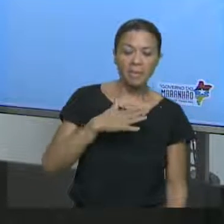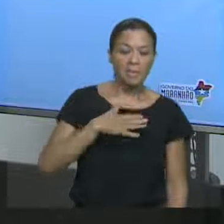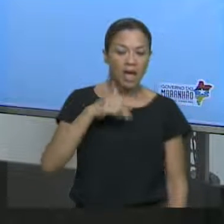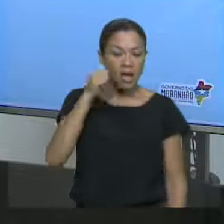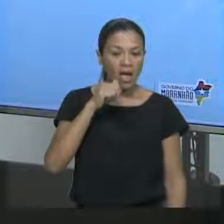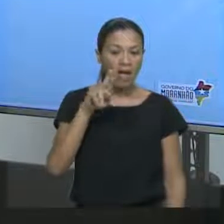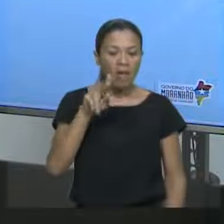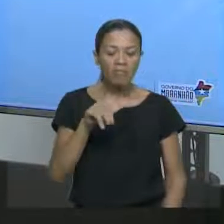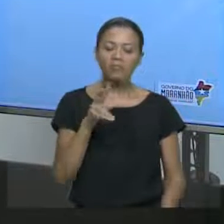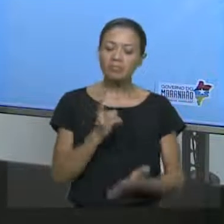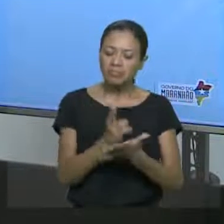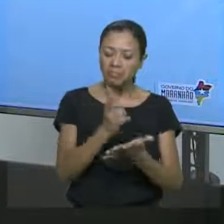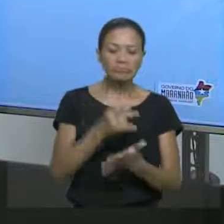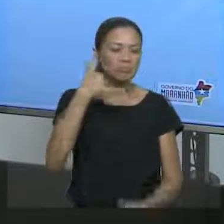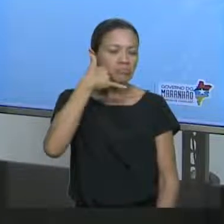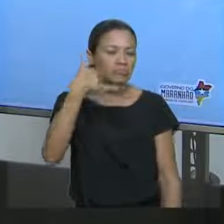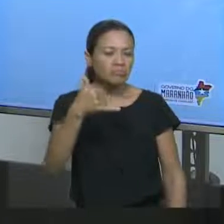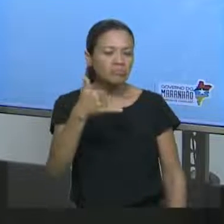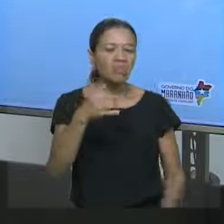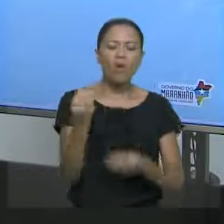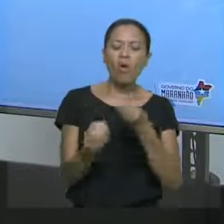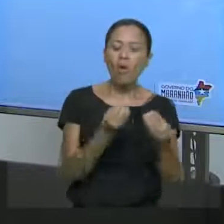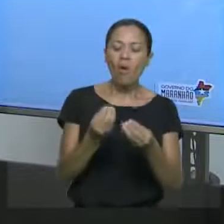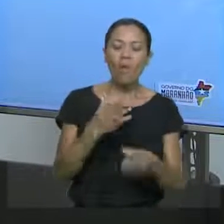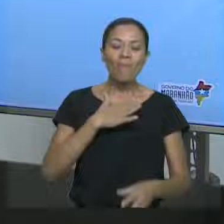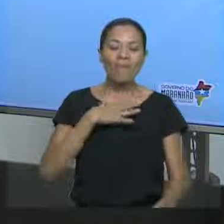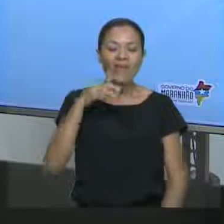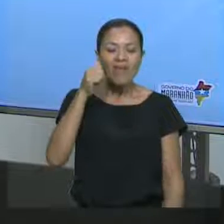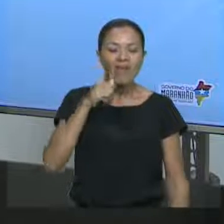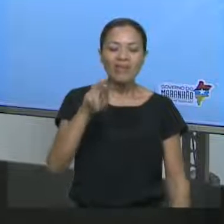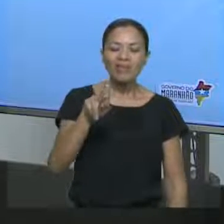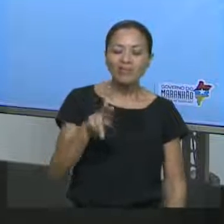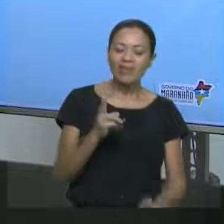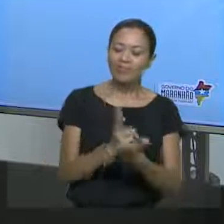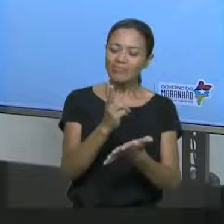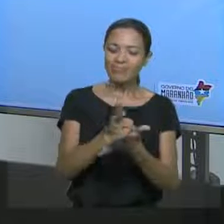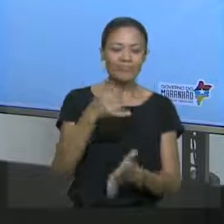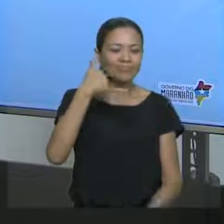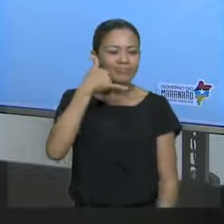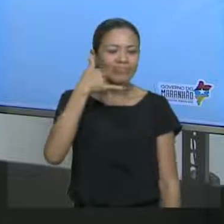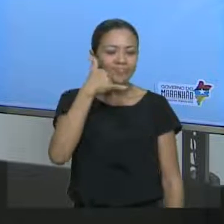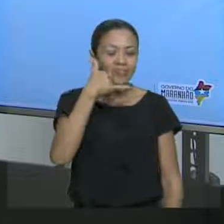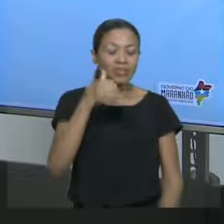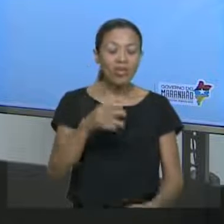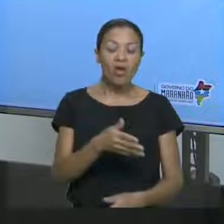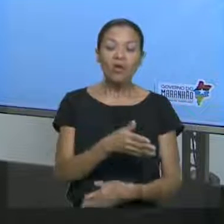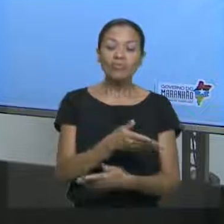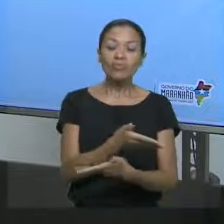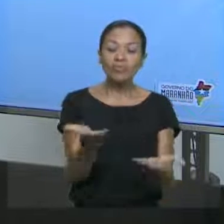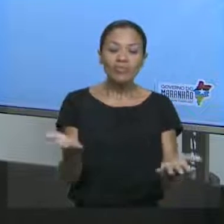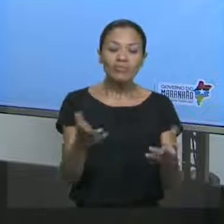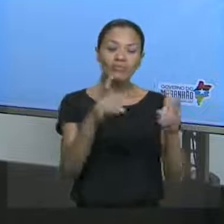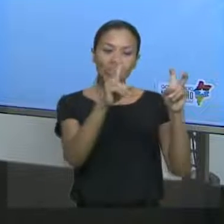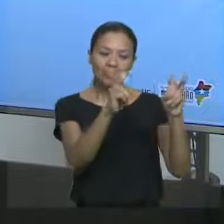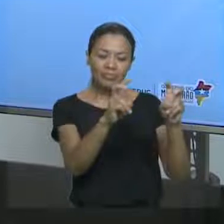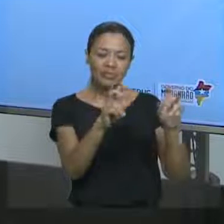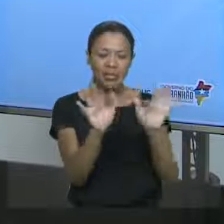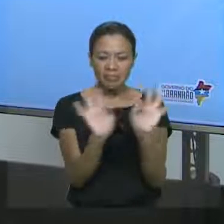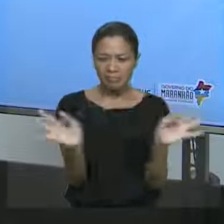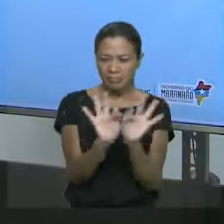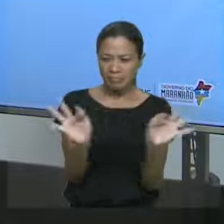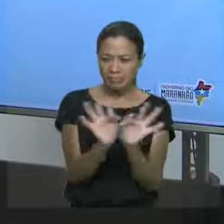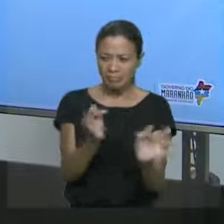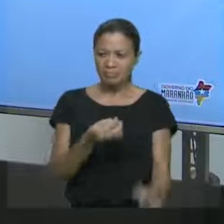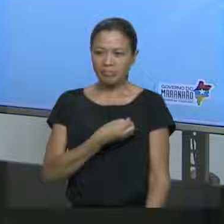My sister always on the phone. Seria o quê? Minha irmã está sempre no telefone. E o nosso tema é simple present. Simple